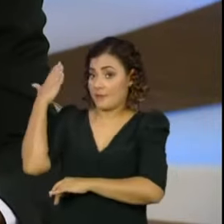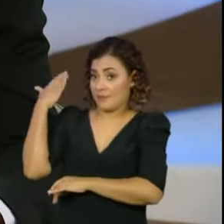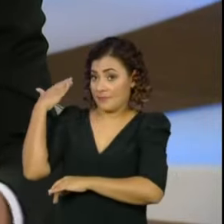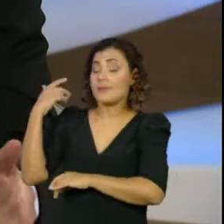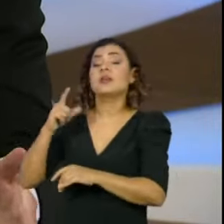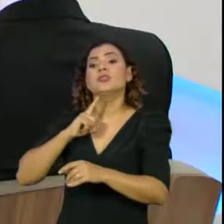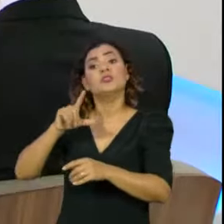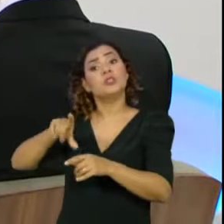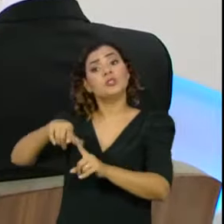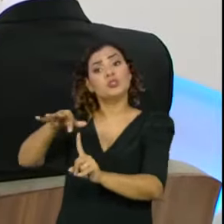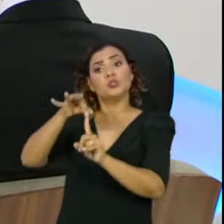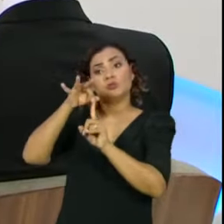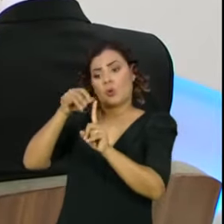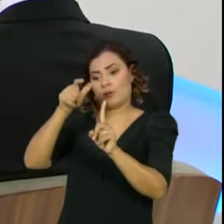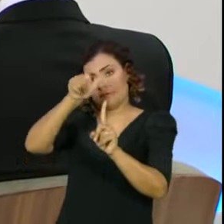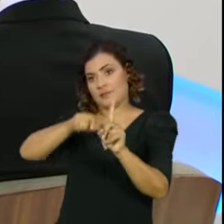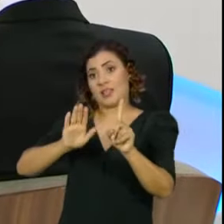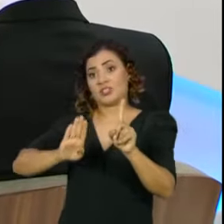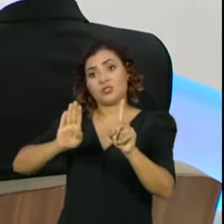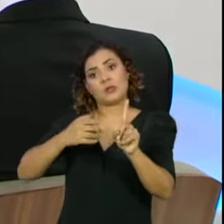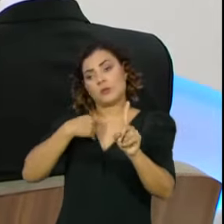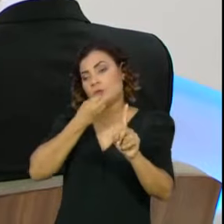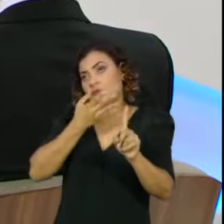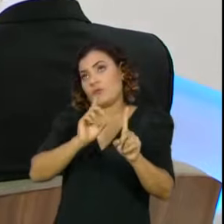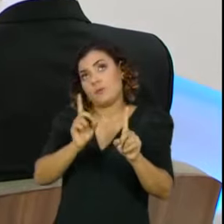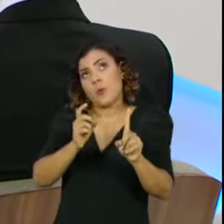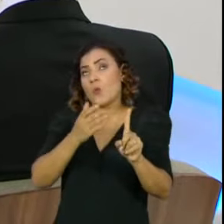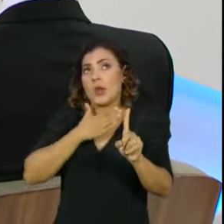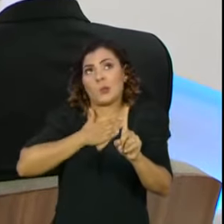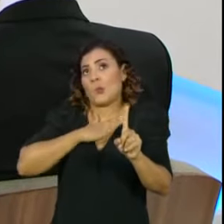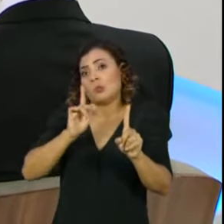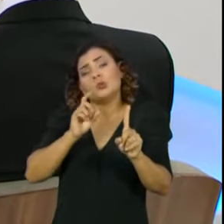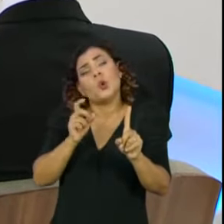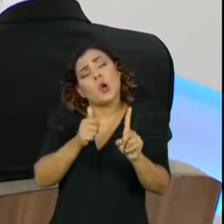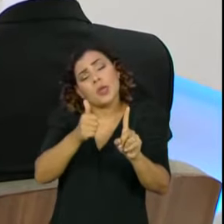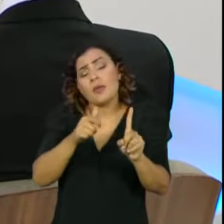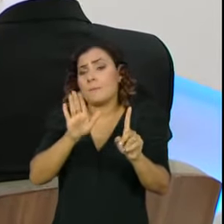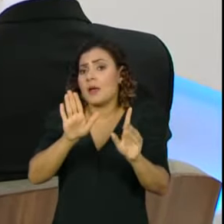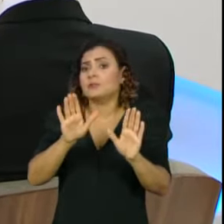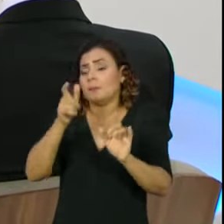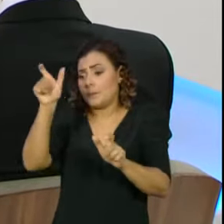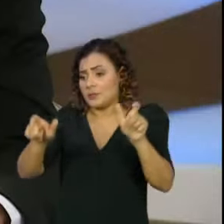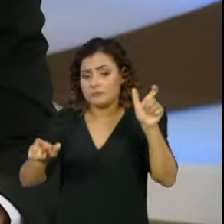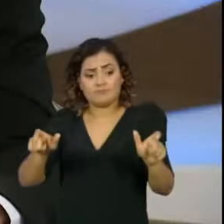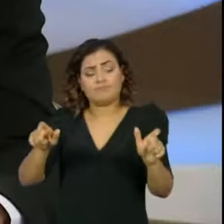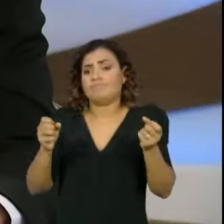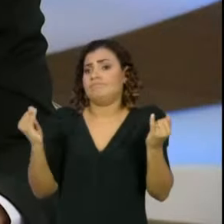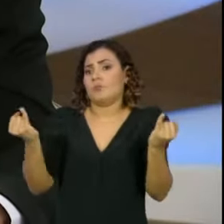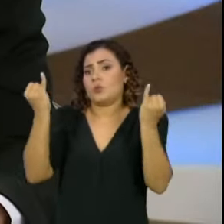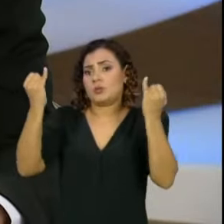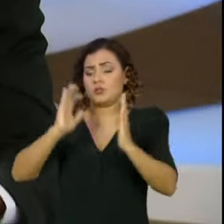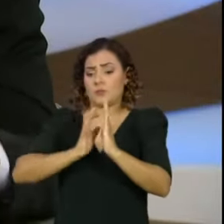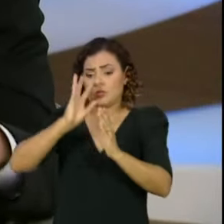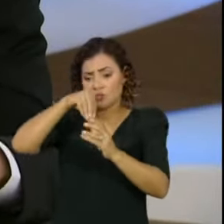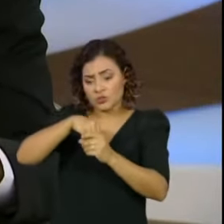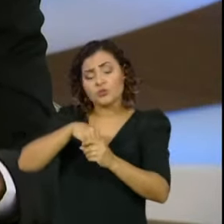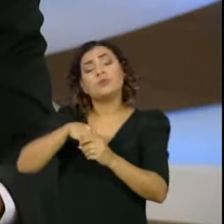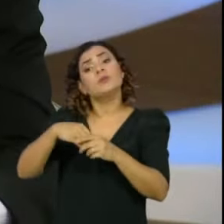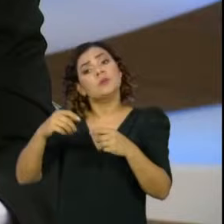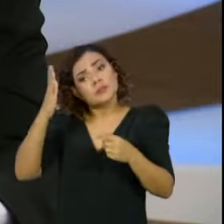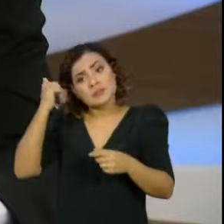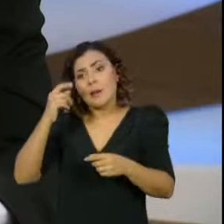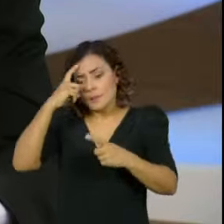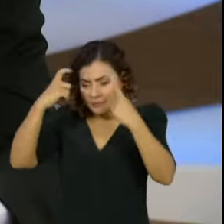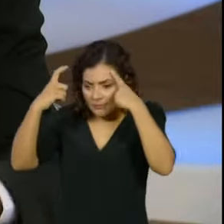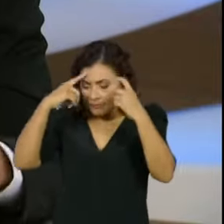de candidato. Naturalmente, não ficou satisfeito, mas são dois homens públicos de destaque no nosso partido e que haverão de recompor